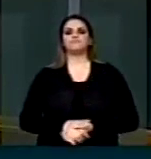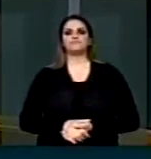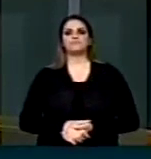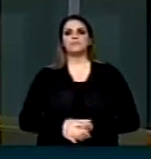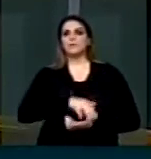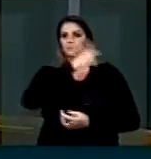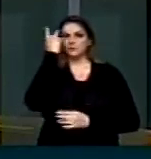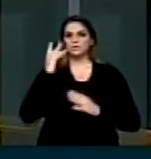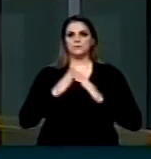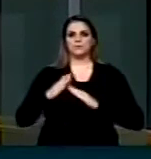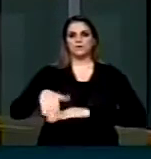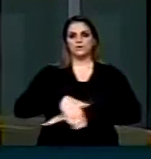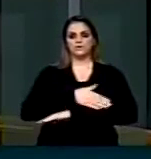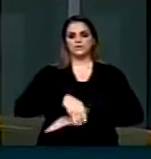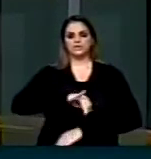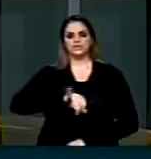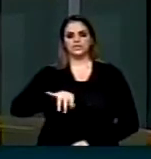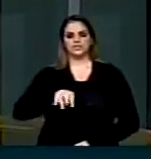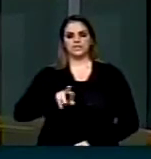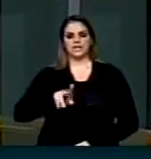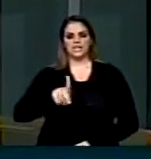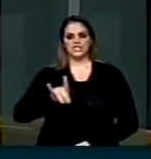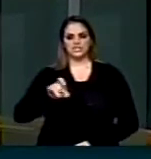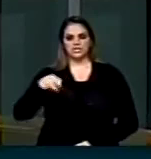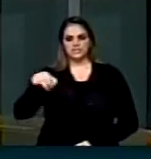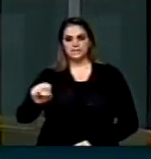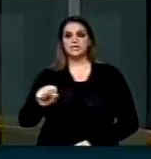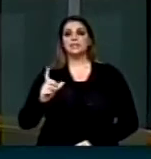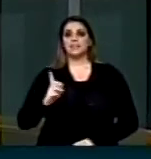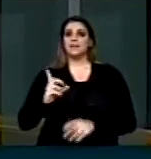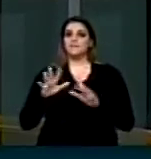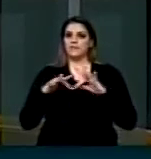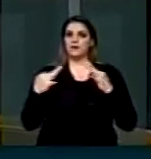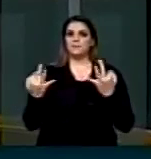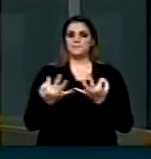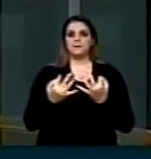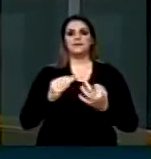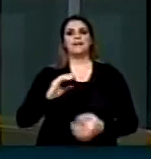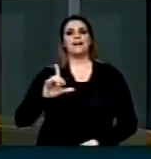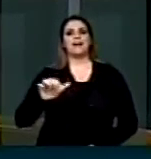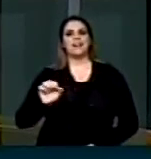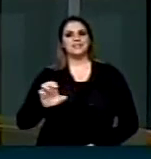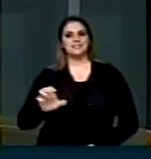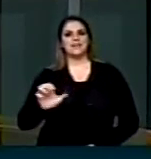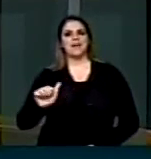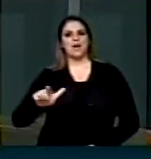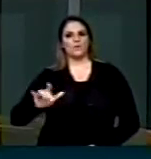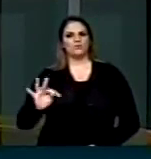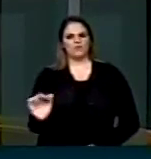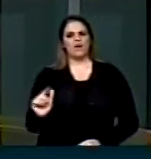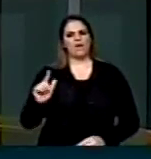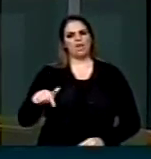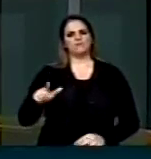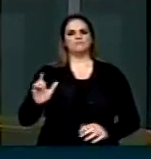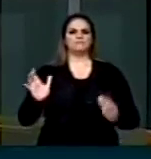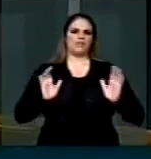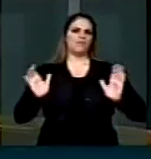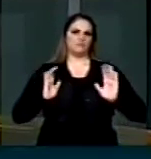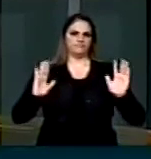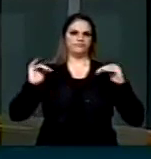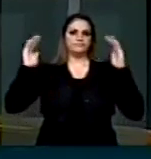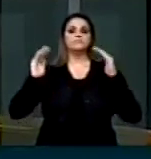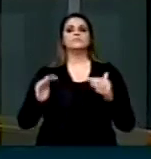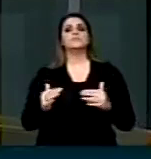dos Jardins, bairros onde encontramos famílias de classe alta. A quantidade de homicídios e